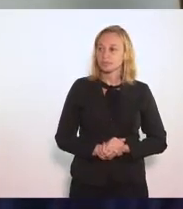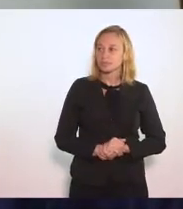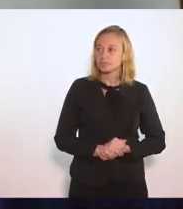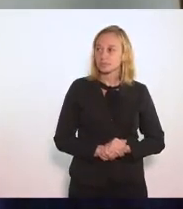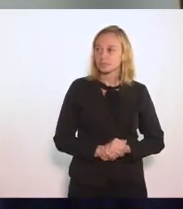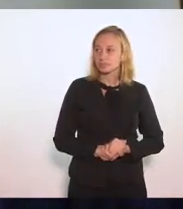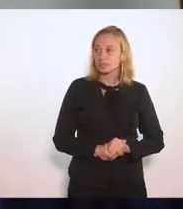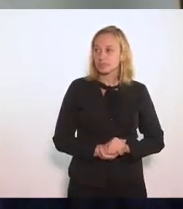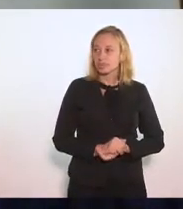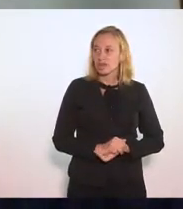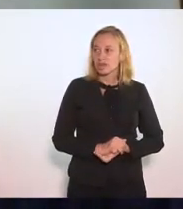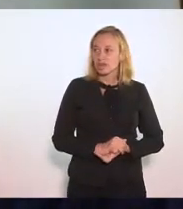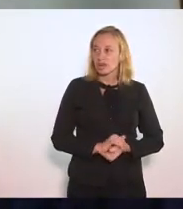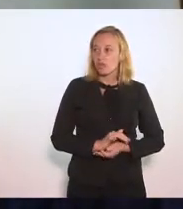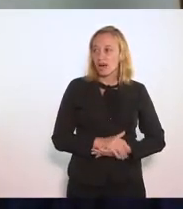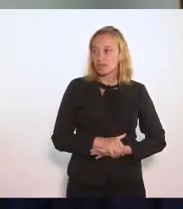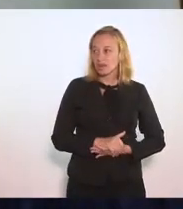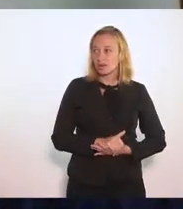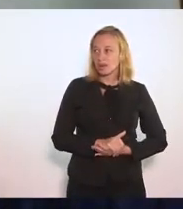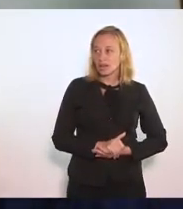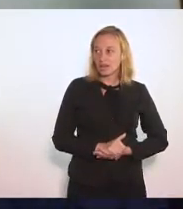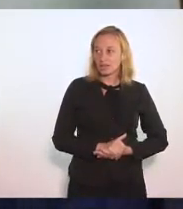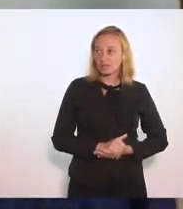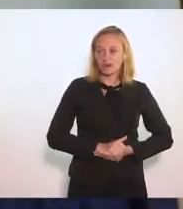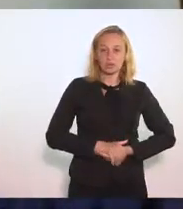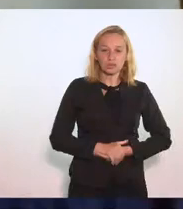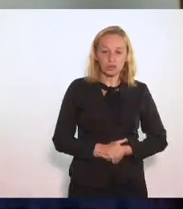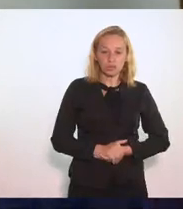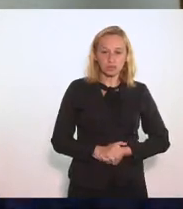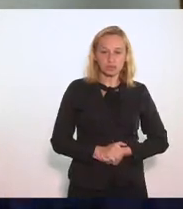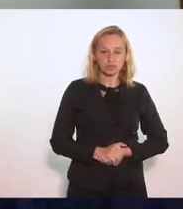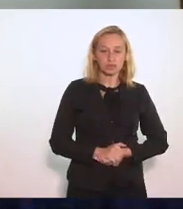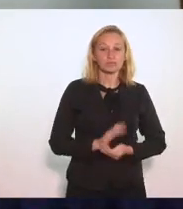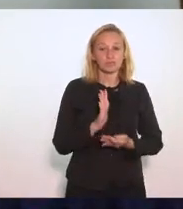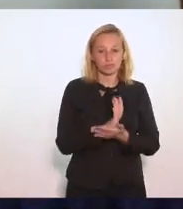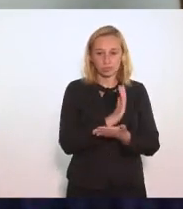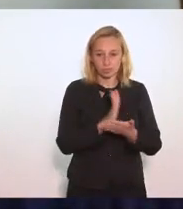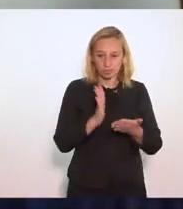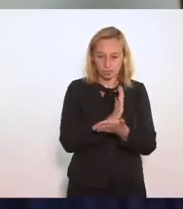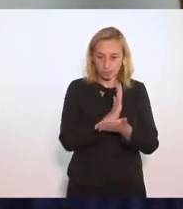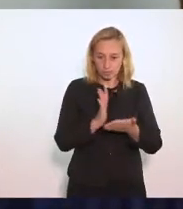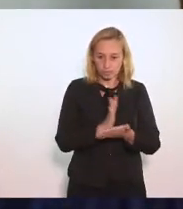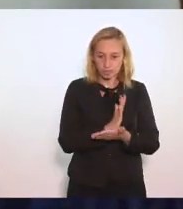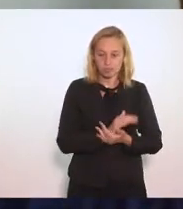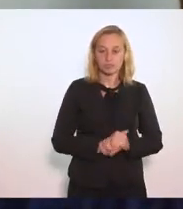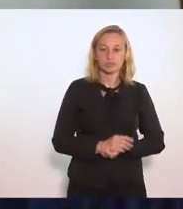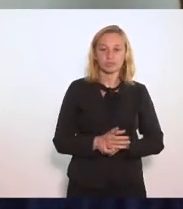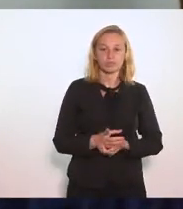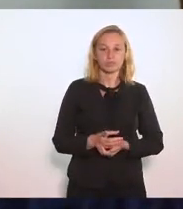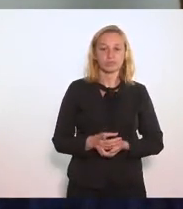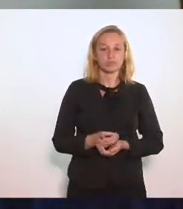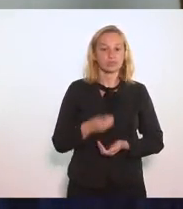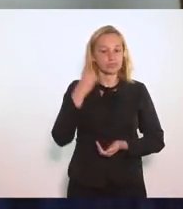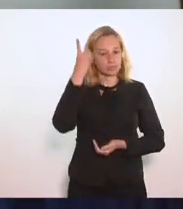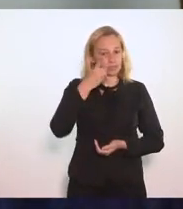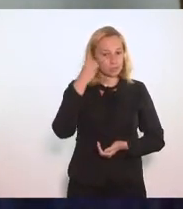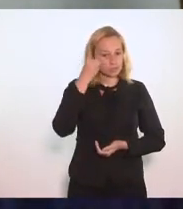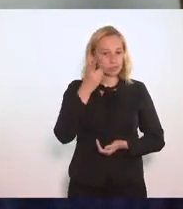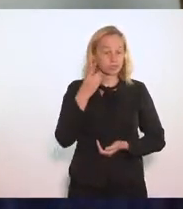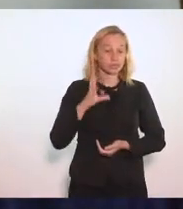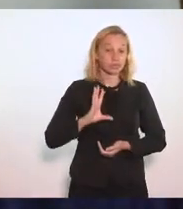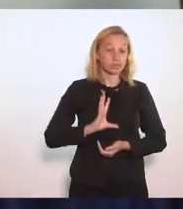Alguns Parlamentares Bolsonaristas Adoram Fazer Moção De repúdio